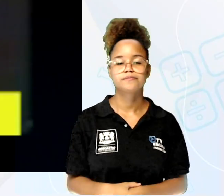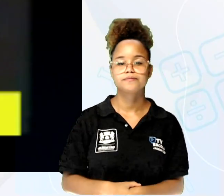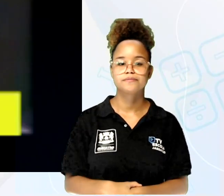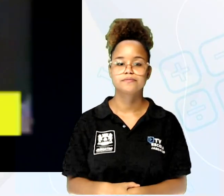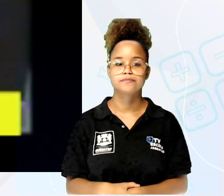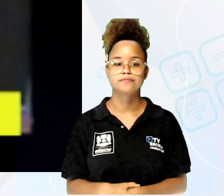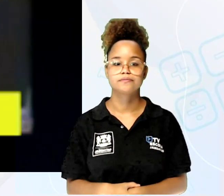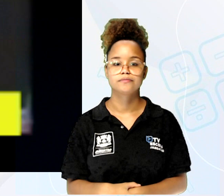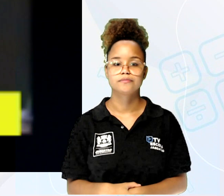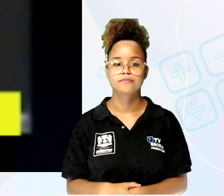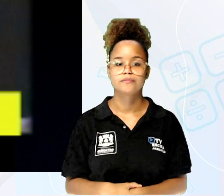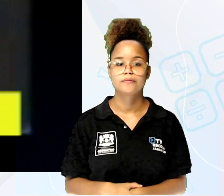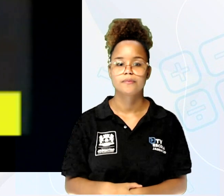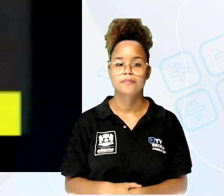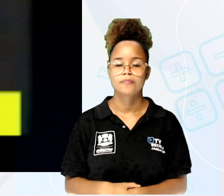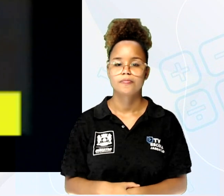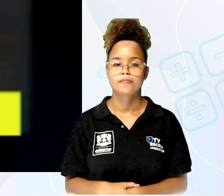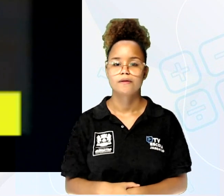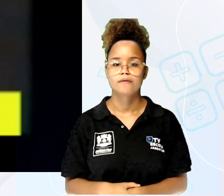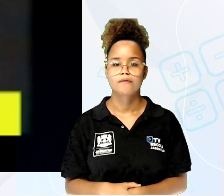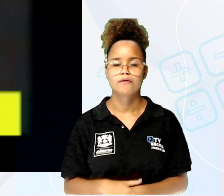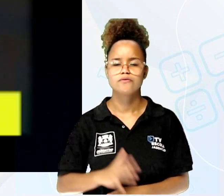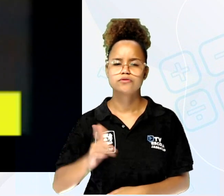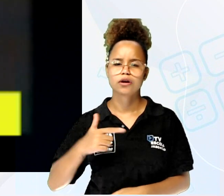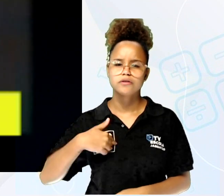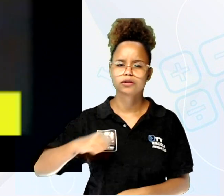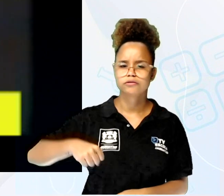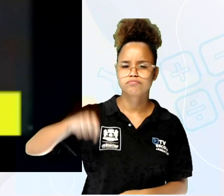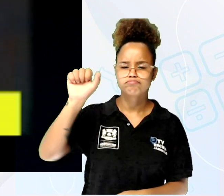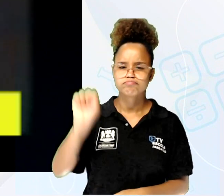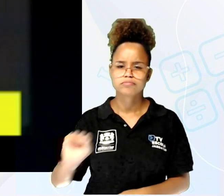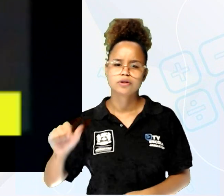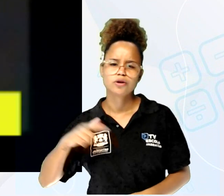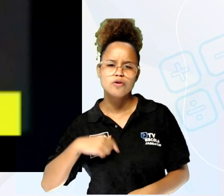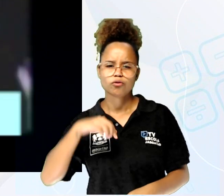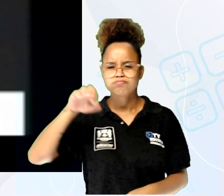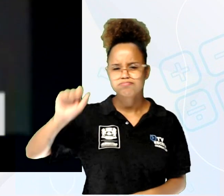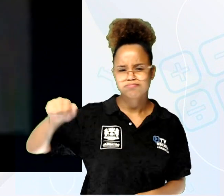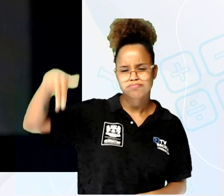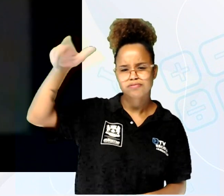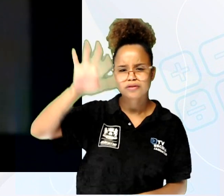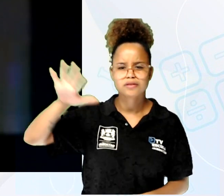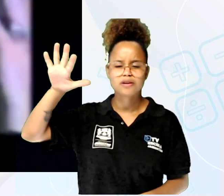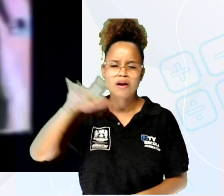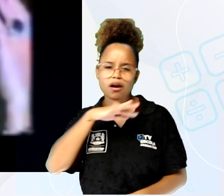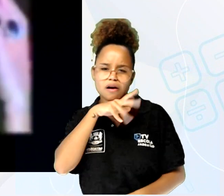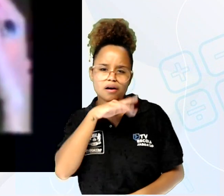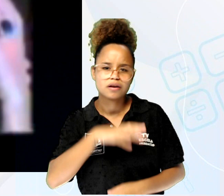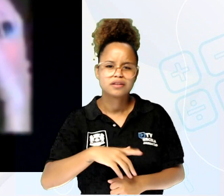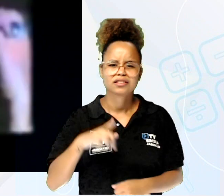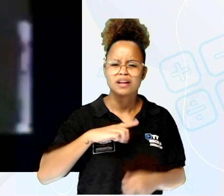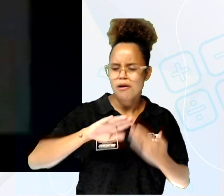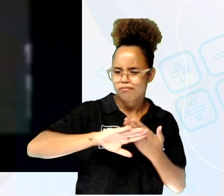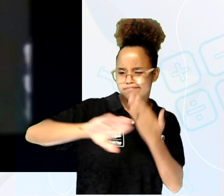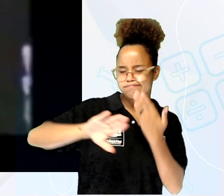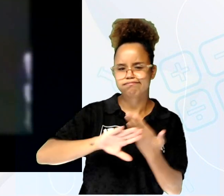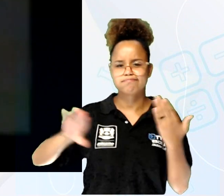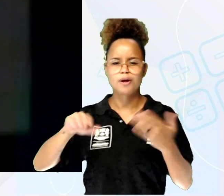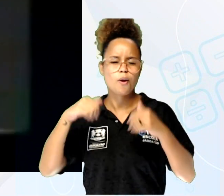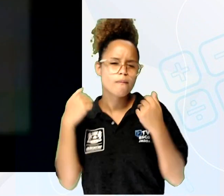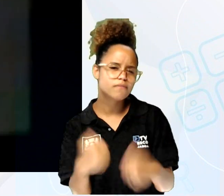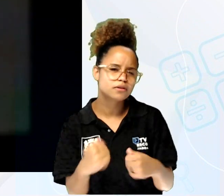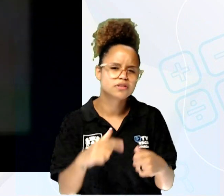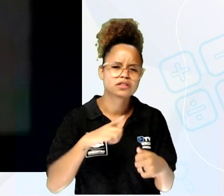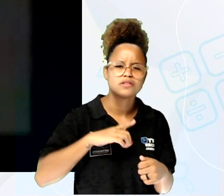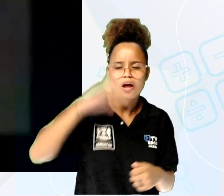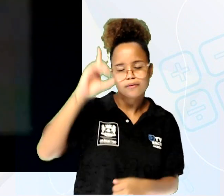Já que existe no sul esse conceito, que o Nordeste é ruim e seca ingrato. Já que existe a separação de fato, é preciso torná-la de